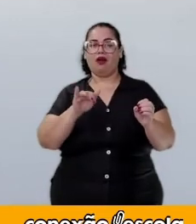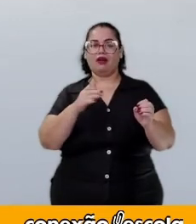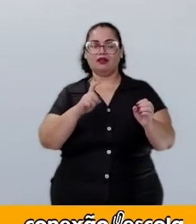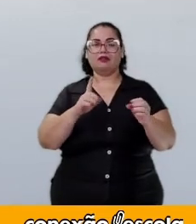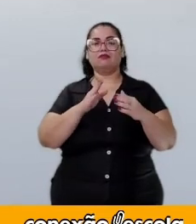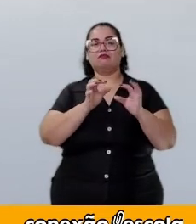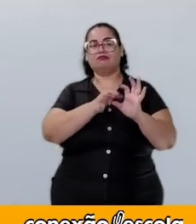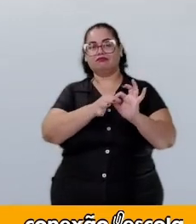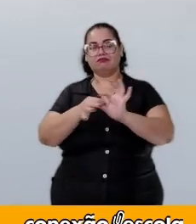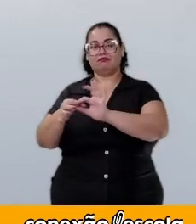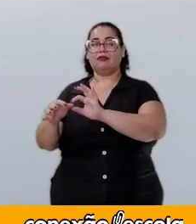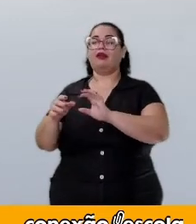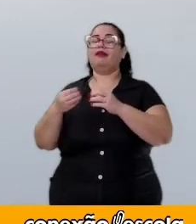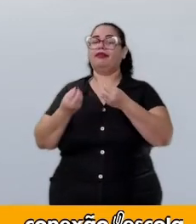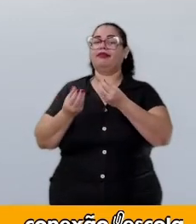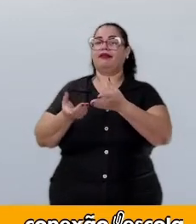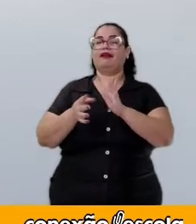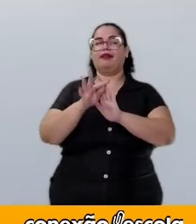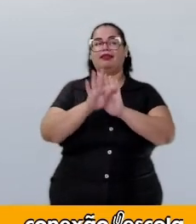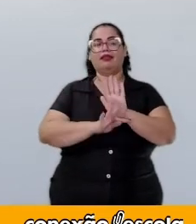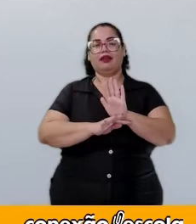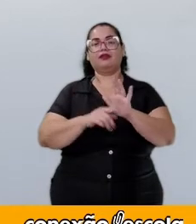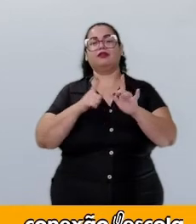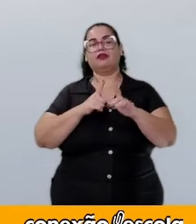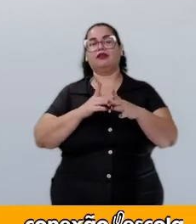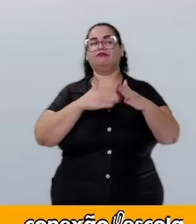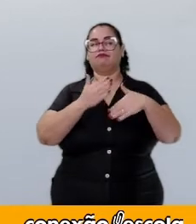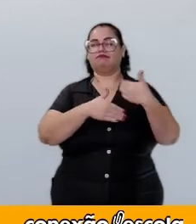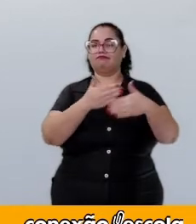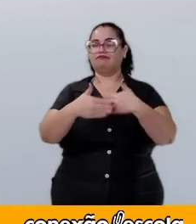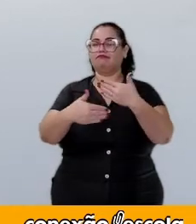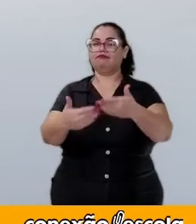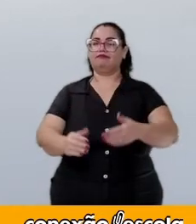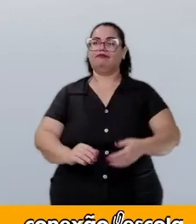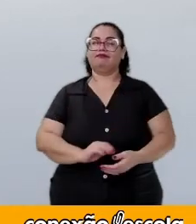fazendo com que o texto tenha essa progressão.